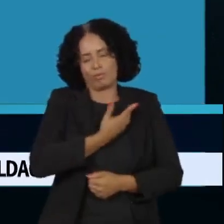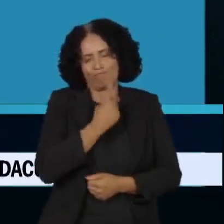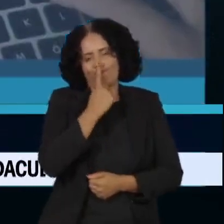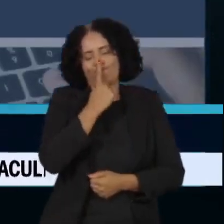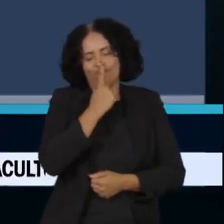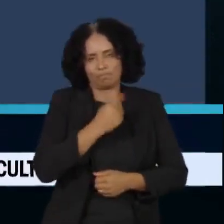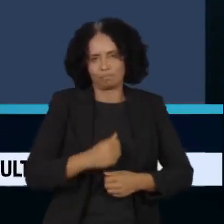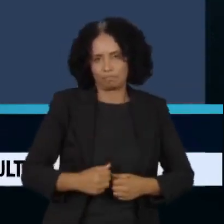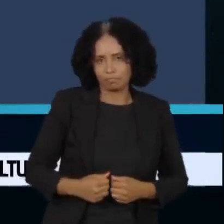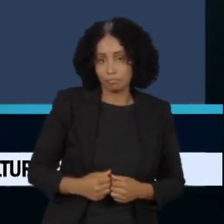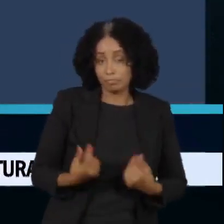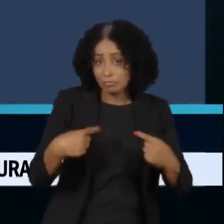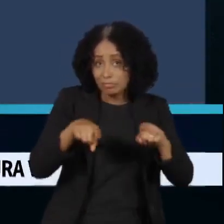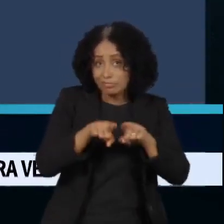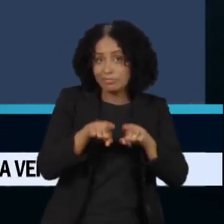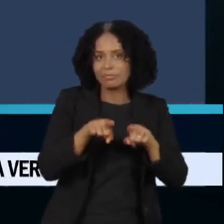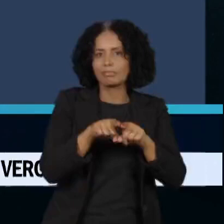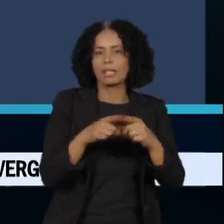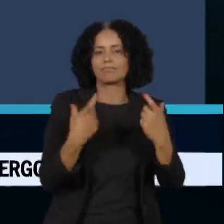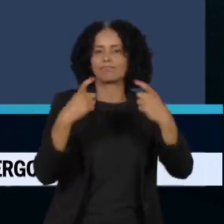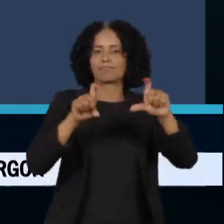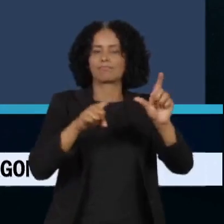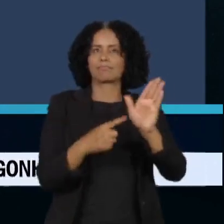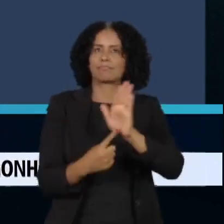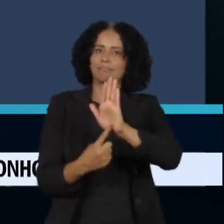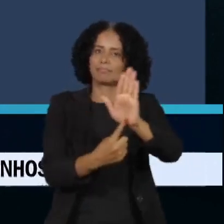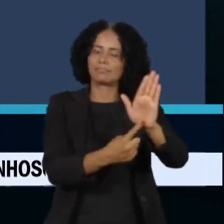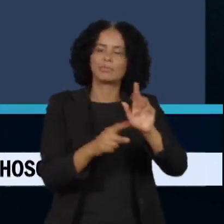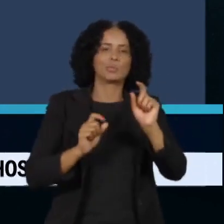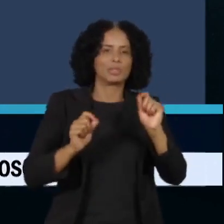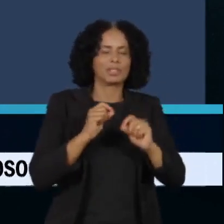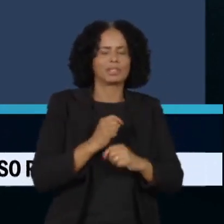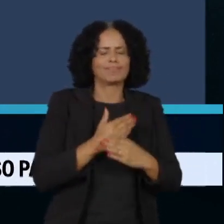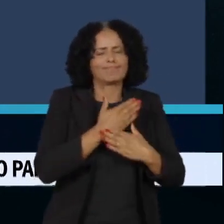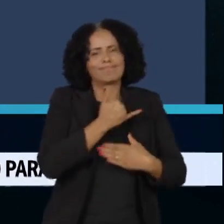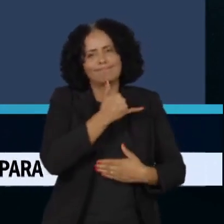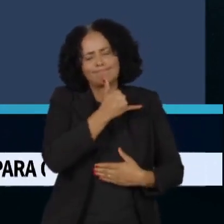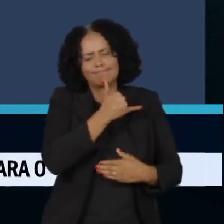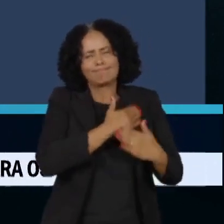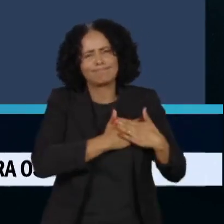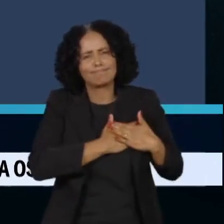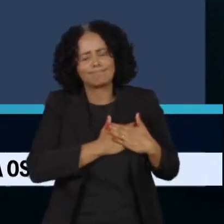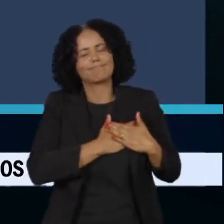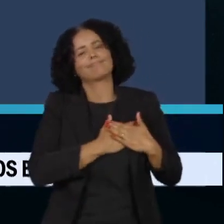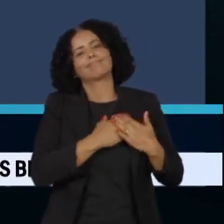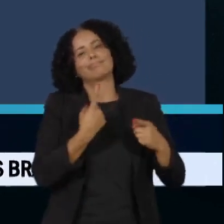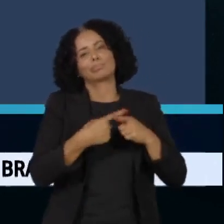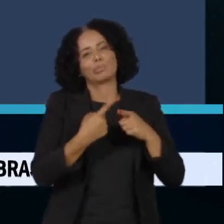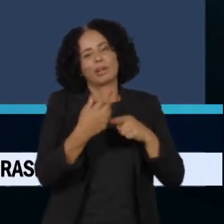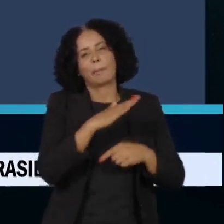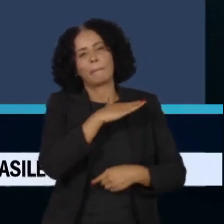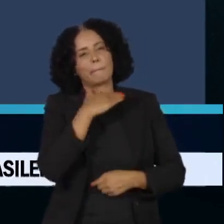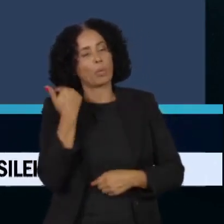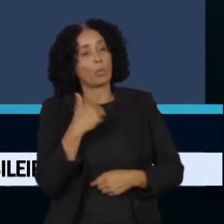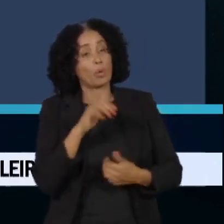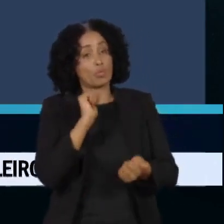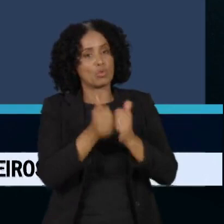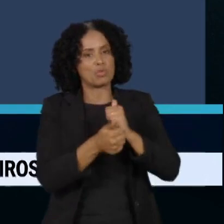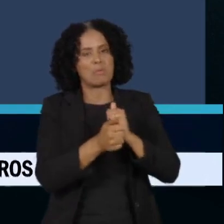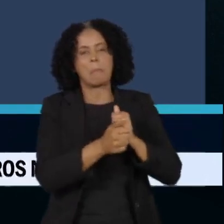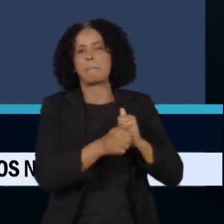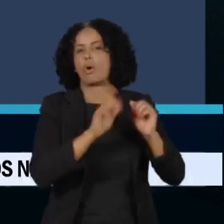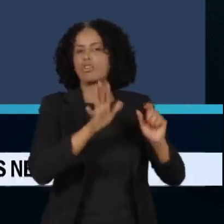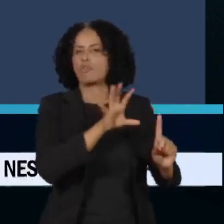A Premier League inglesa disse estar triste com a morte de um jogador talentoso que transcendeu o esporte e inspirou